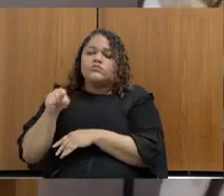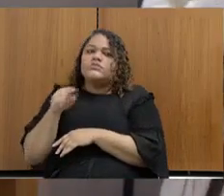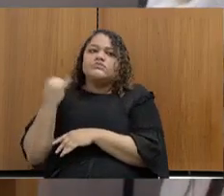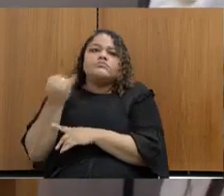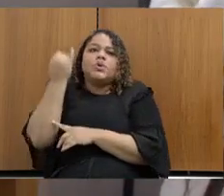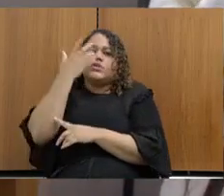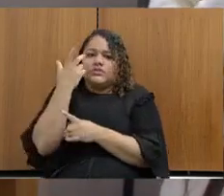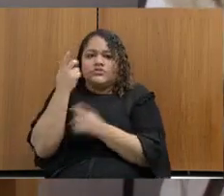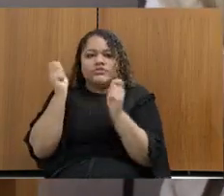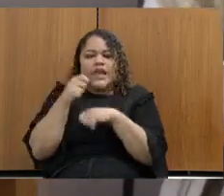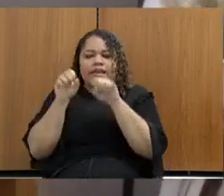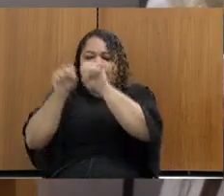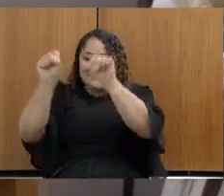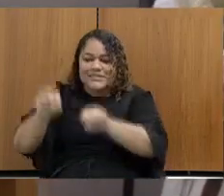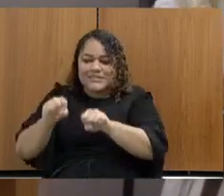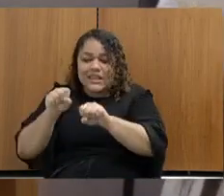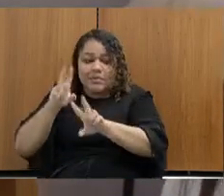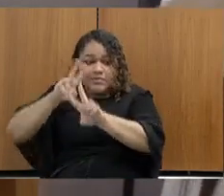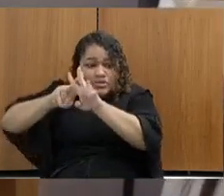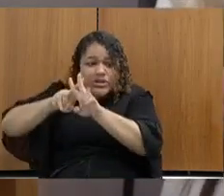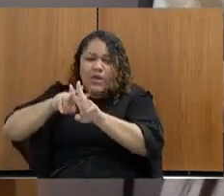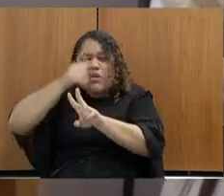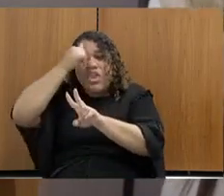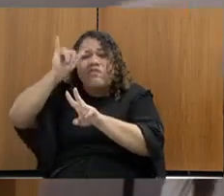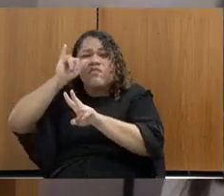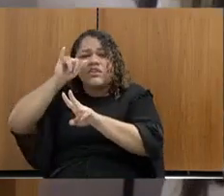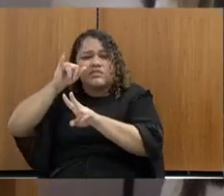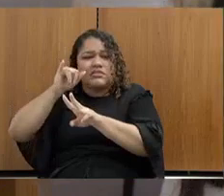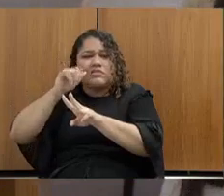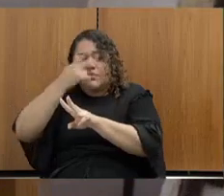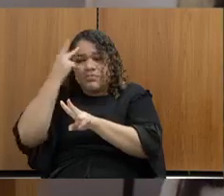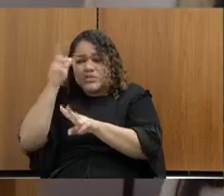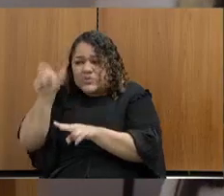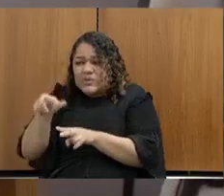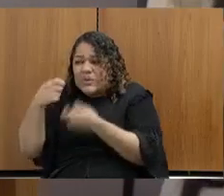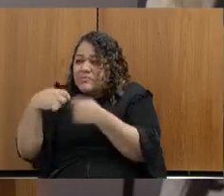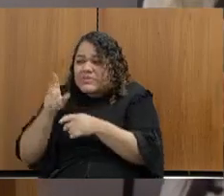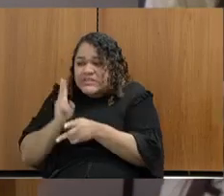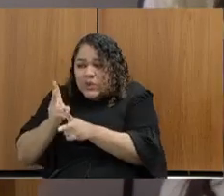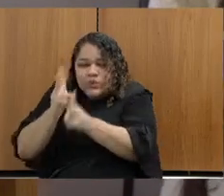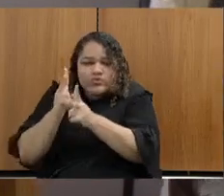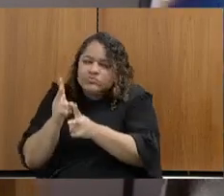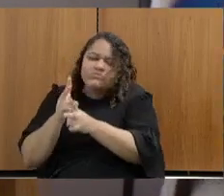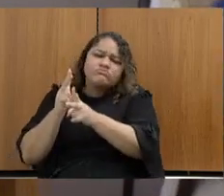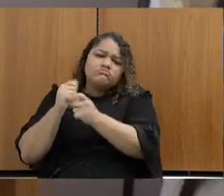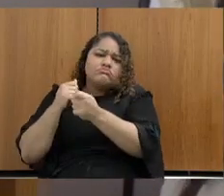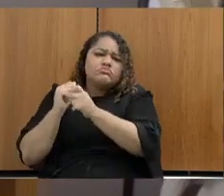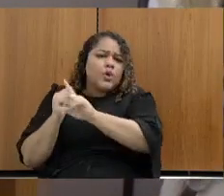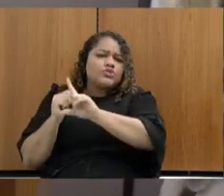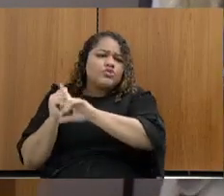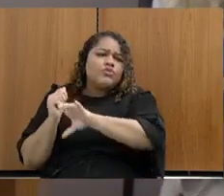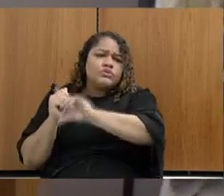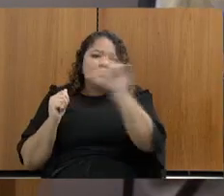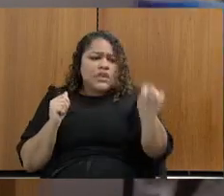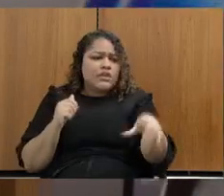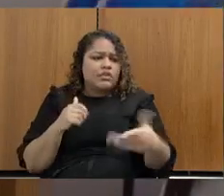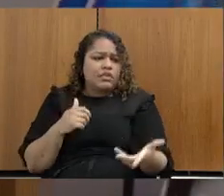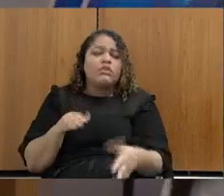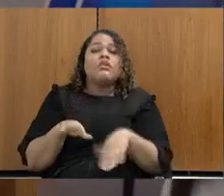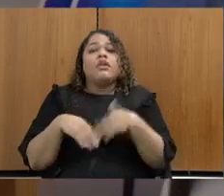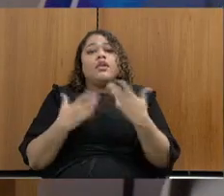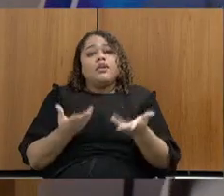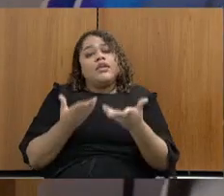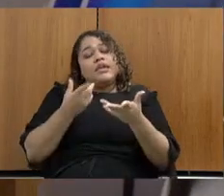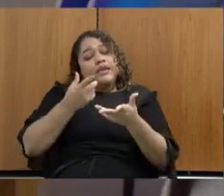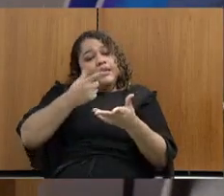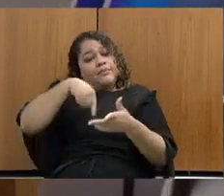de dentro do sistema prisional aqueles que não precisam ficar, mas enfim, a gente simplesmente acolhe, mas o tribunal ele tem sido sensível a essa